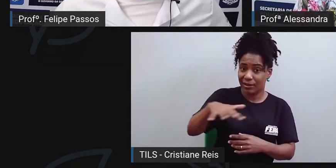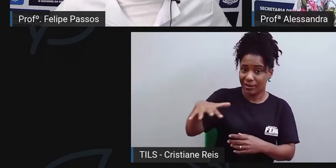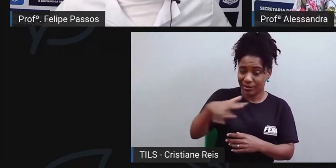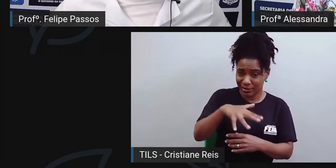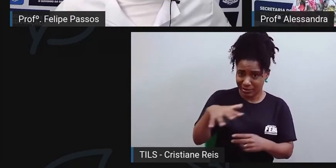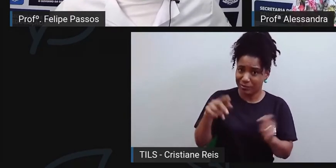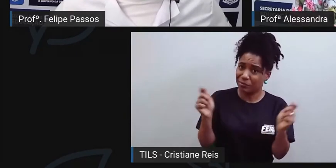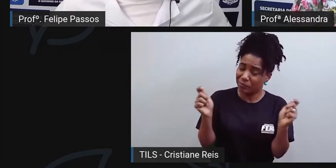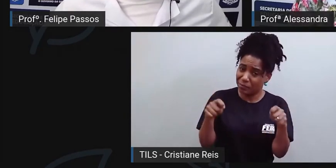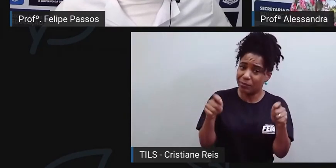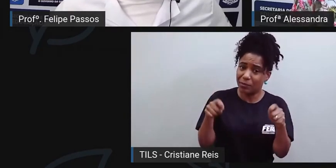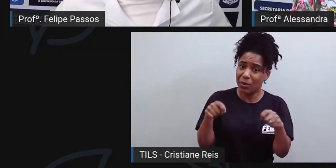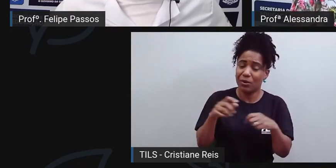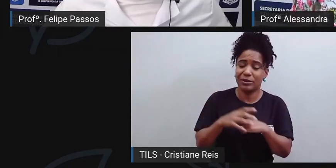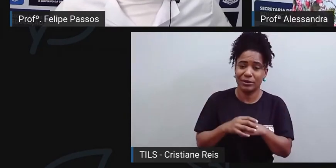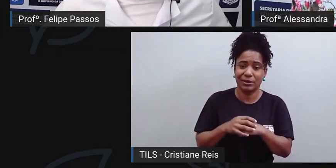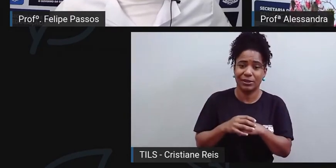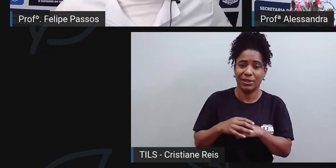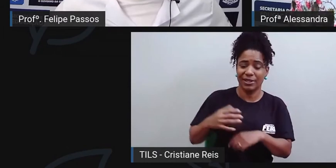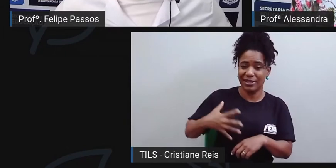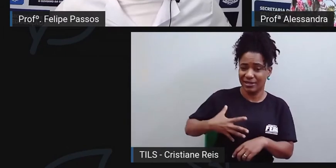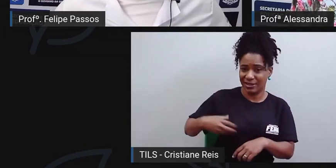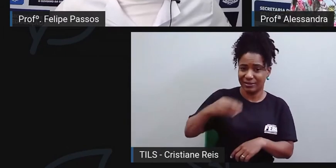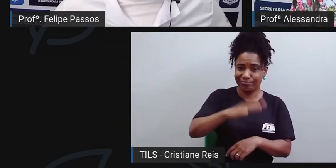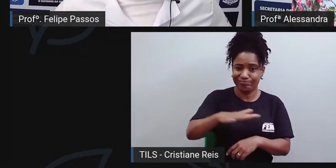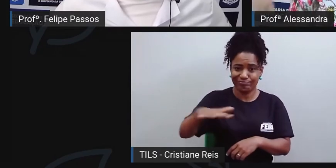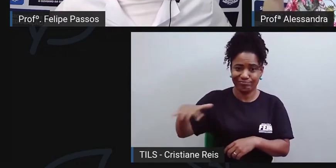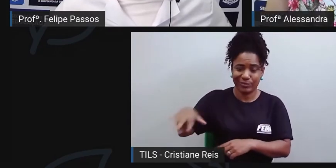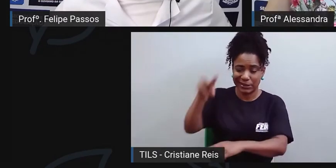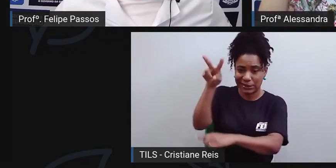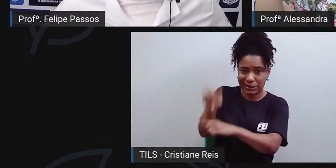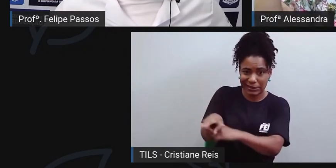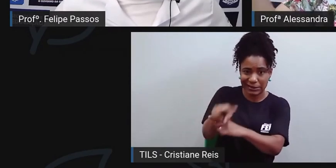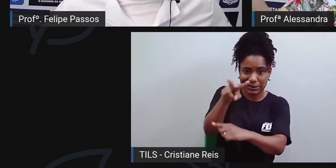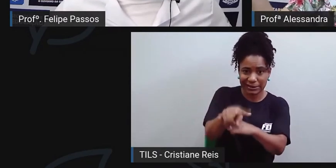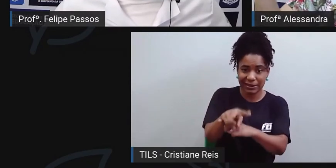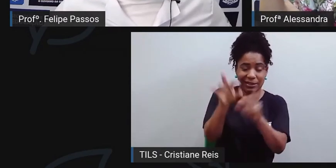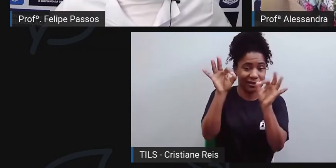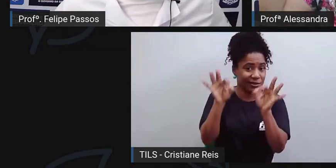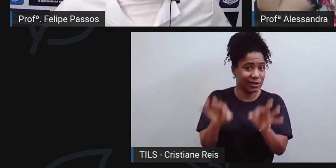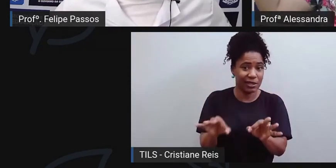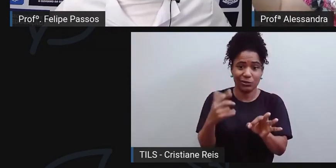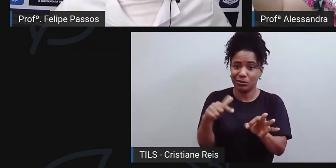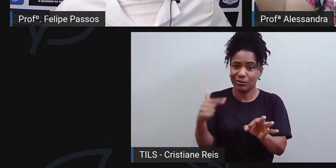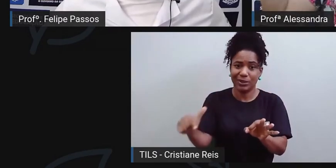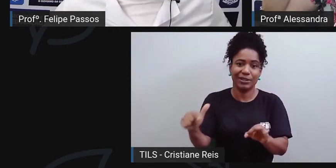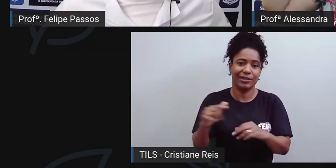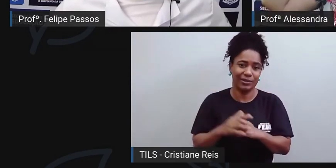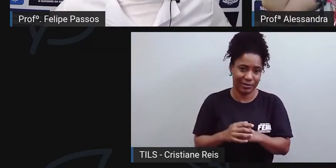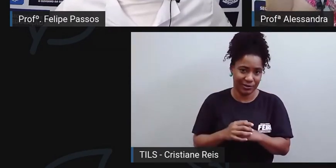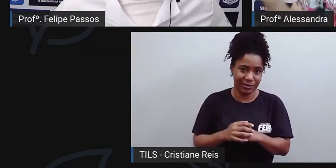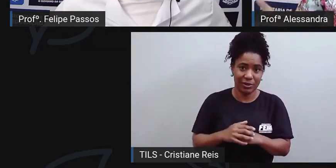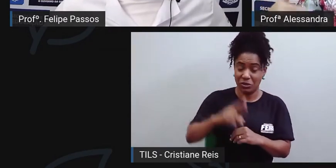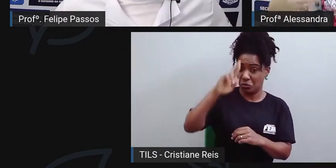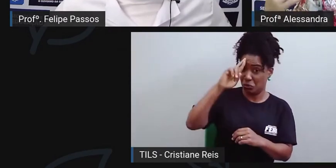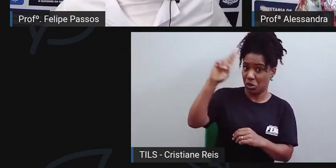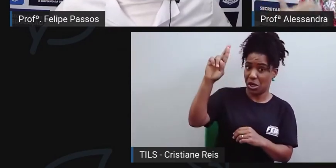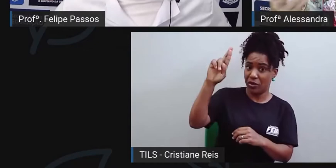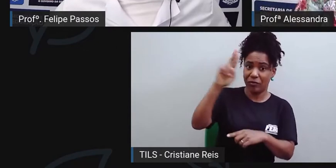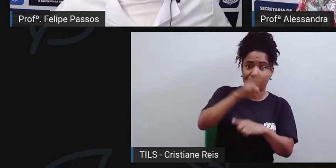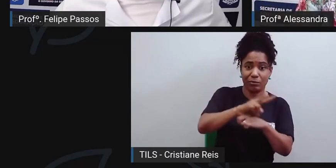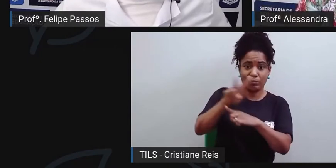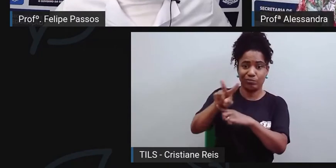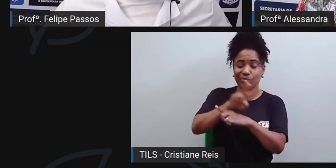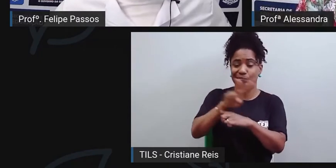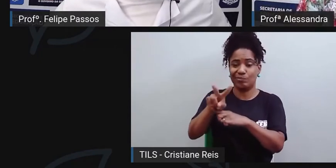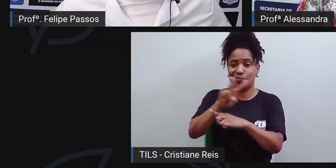existir uma fiscalização mais severa em termos de uma hierarquia de trabalho, de ter um patrão, de ter um chefe, de alguém